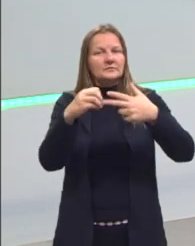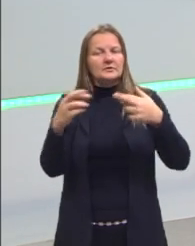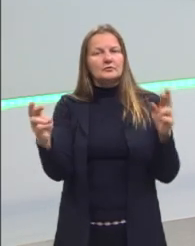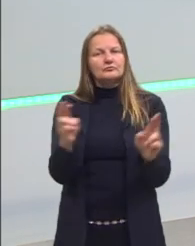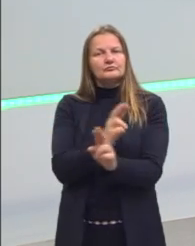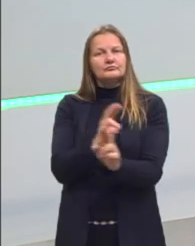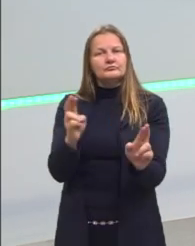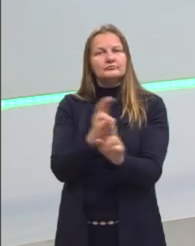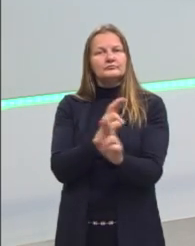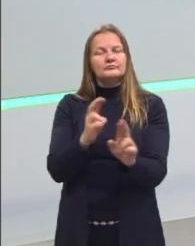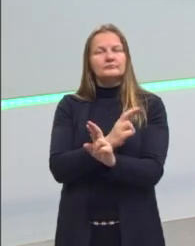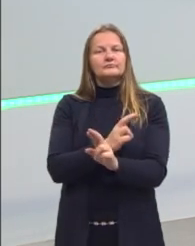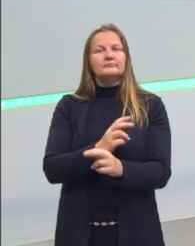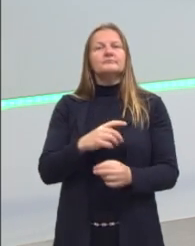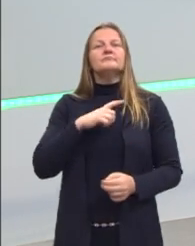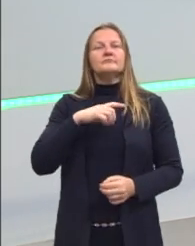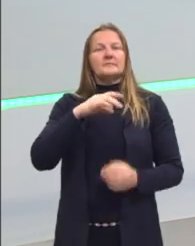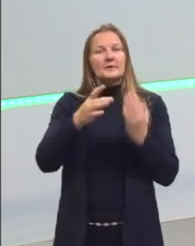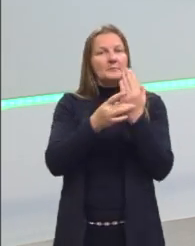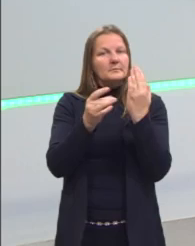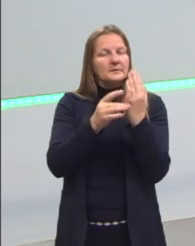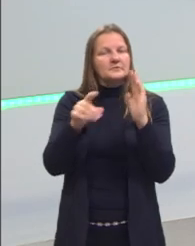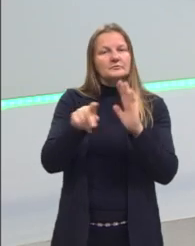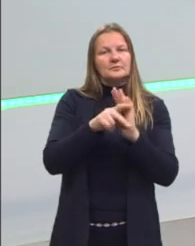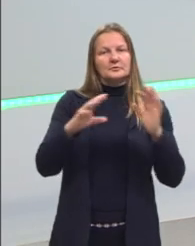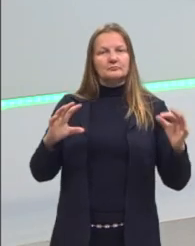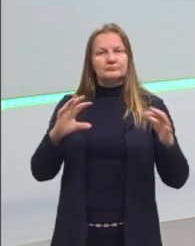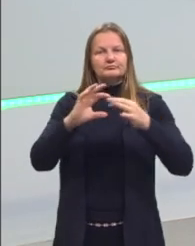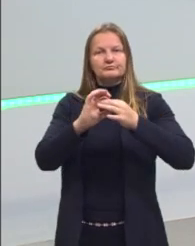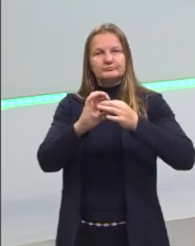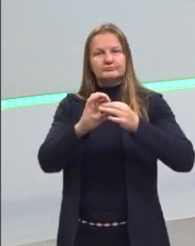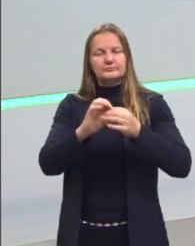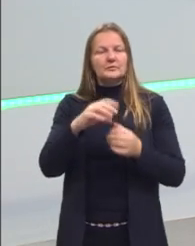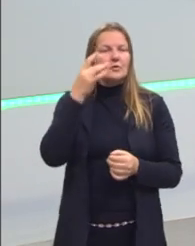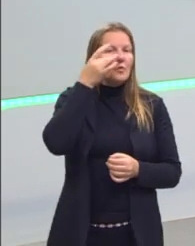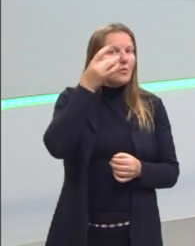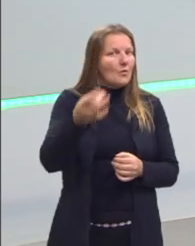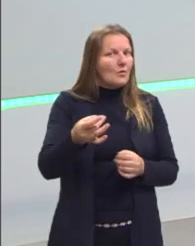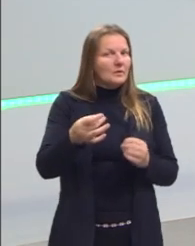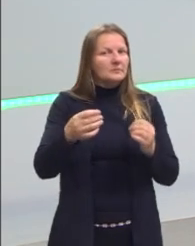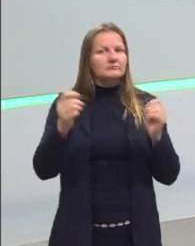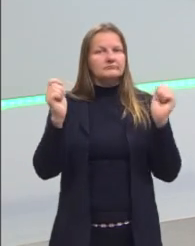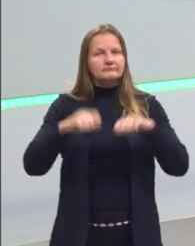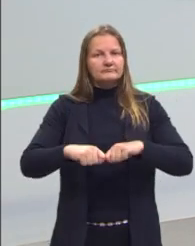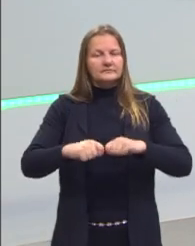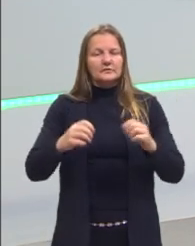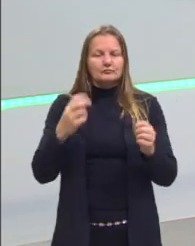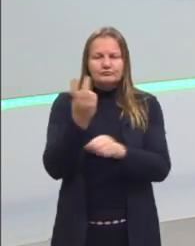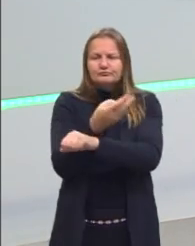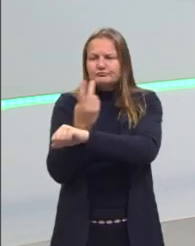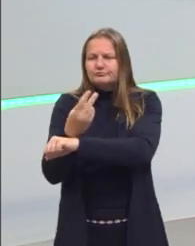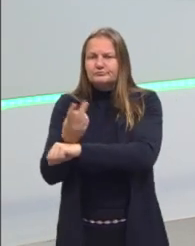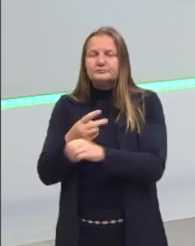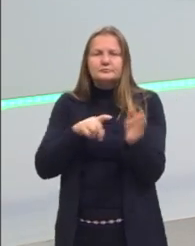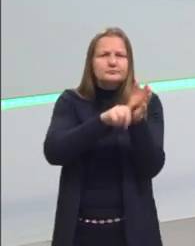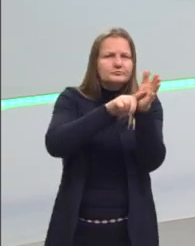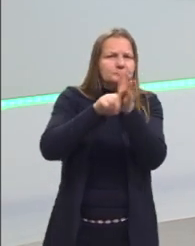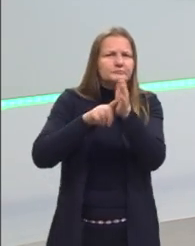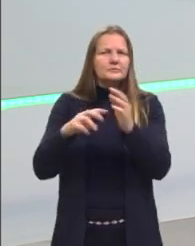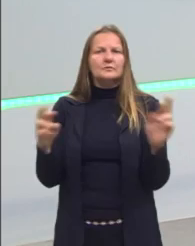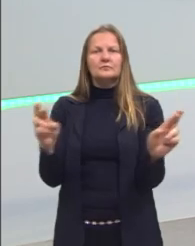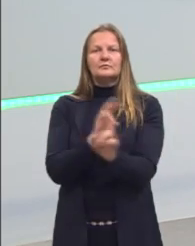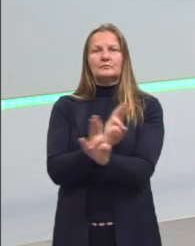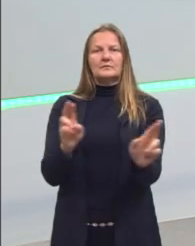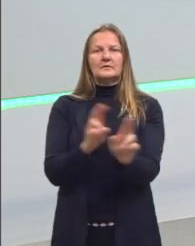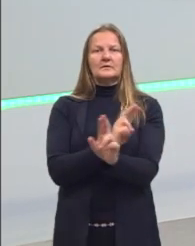diretamente com essa habilidade. Então, gente olha a competência e a gente procura questões que tenham relação